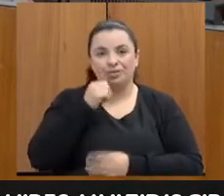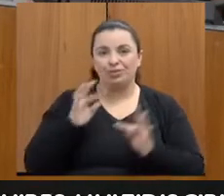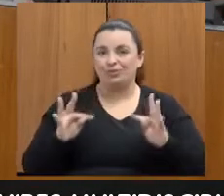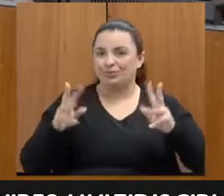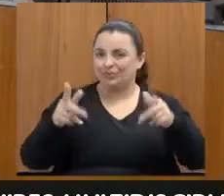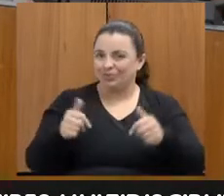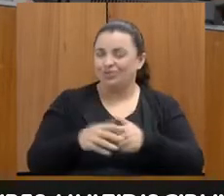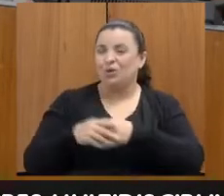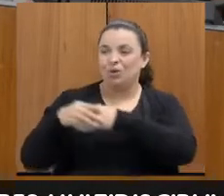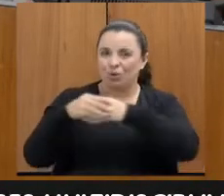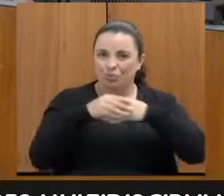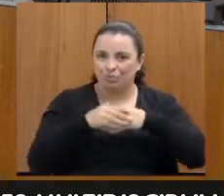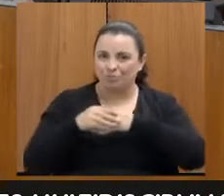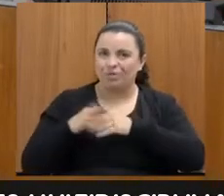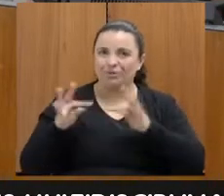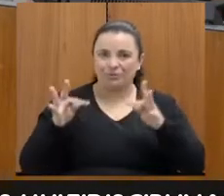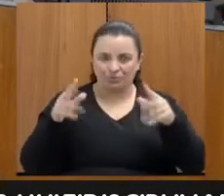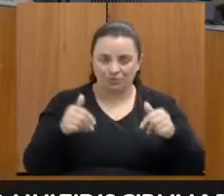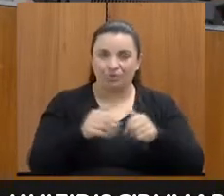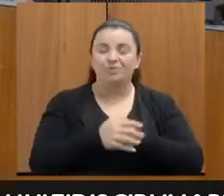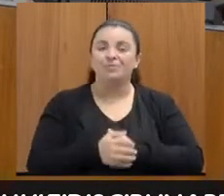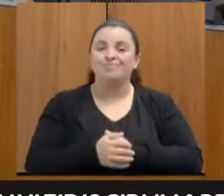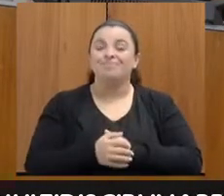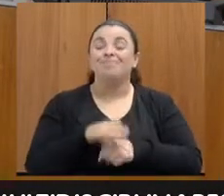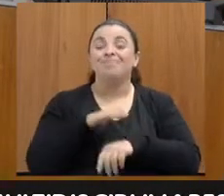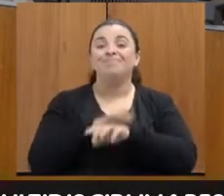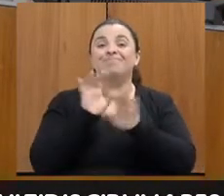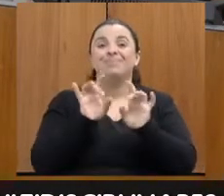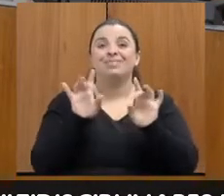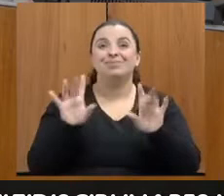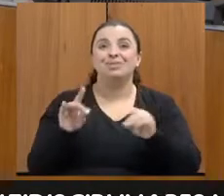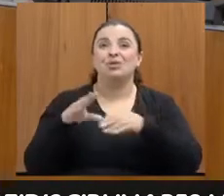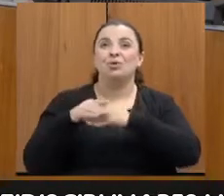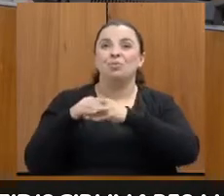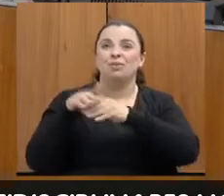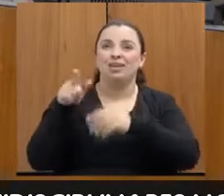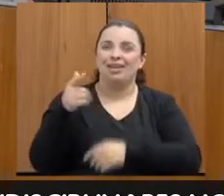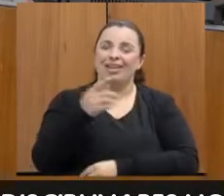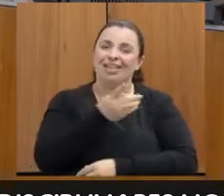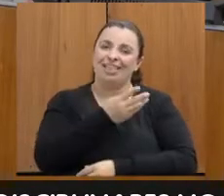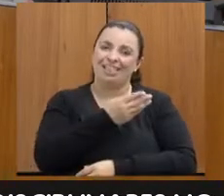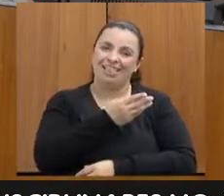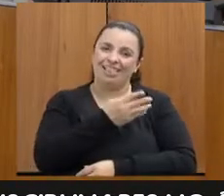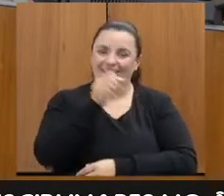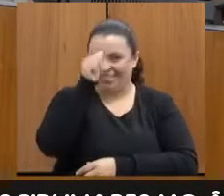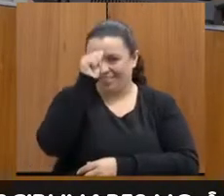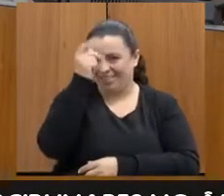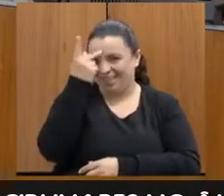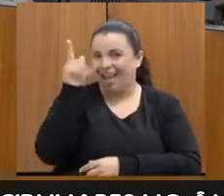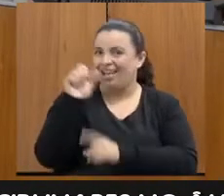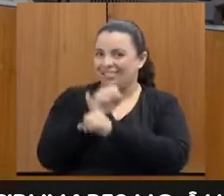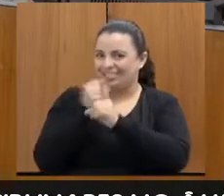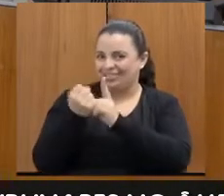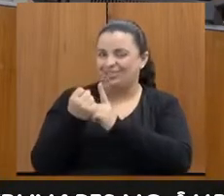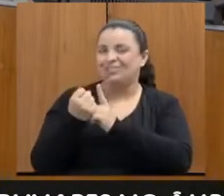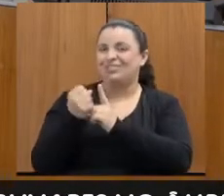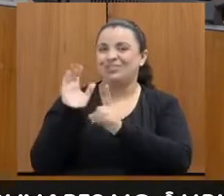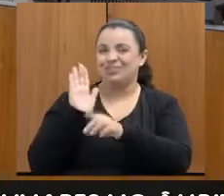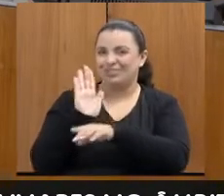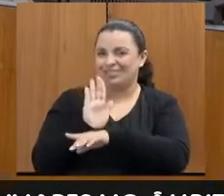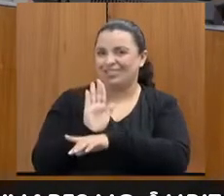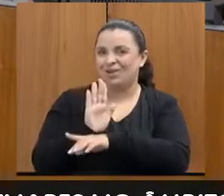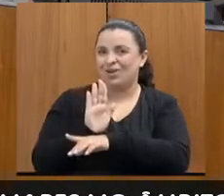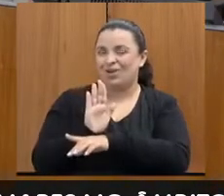os colegas da Lívia Civil. Cumprimento, em especial, a deputada, colega assistente social, companheira de luta. Eu